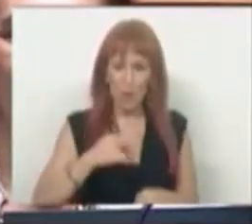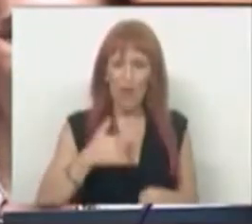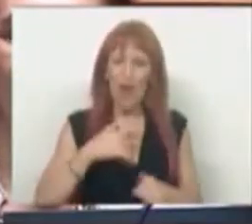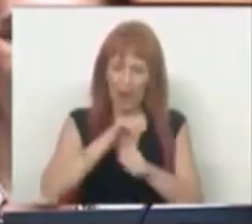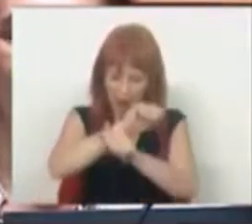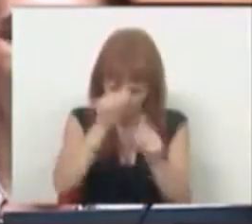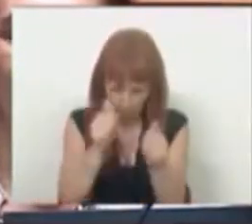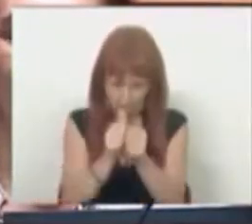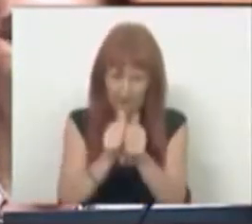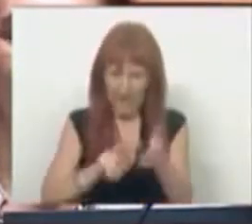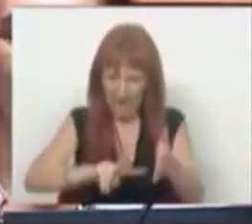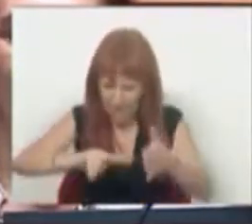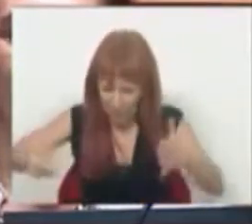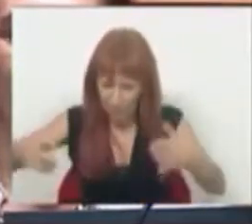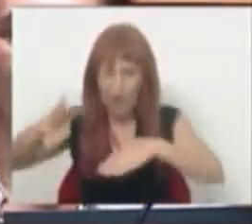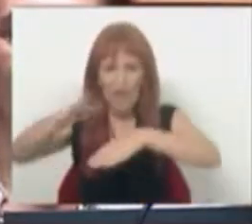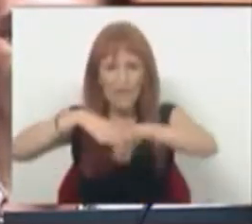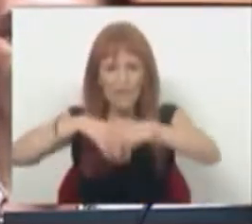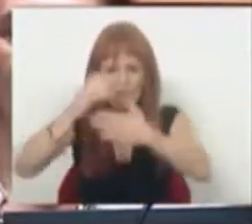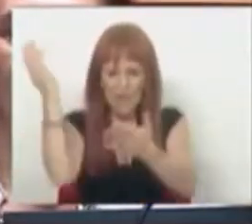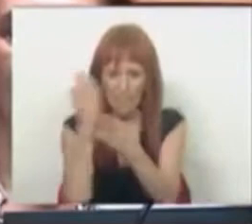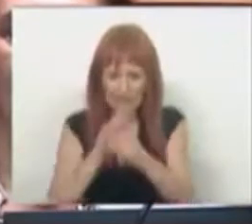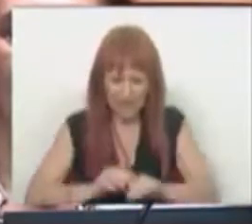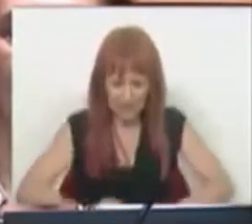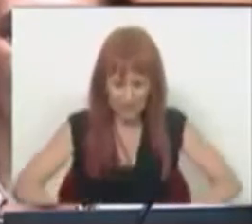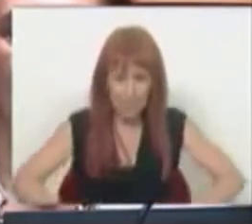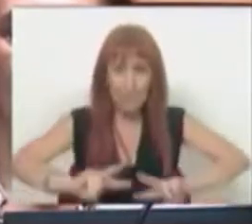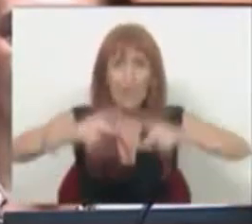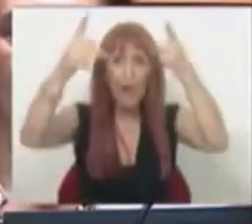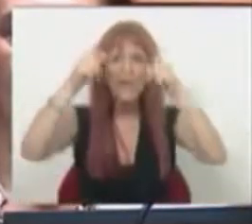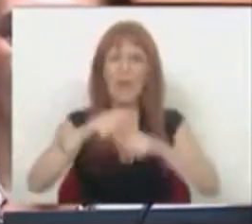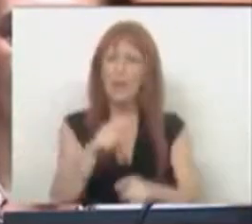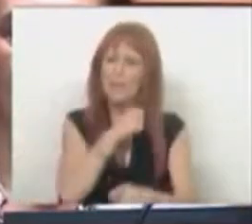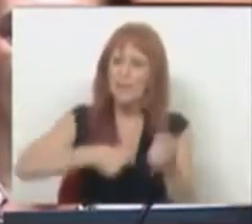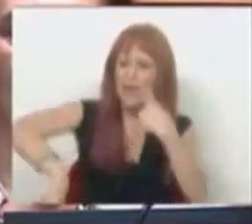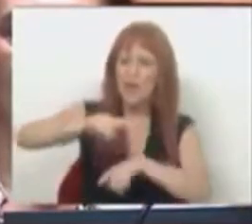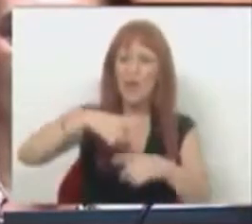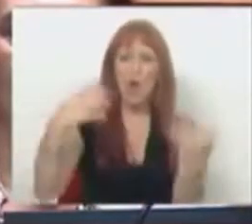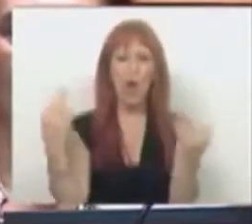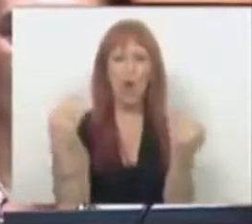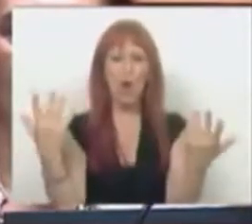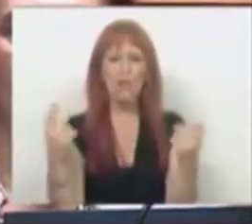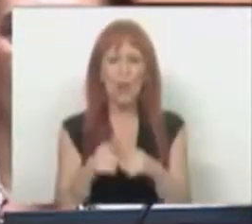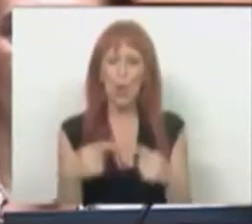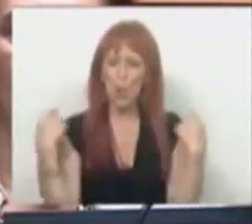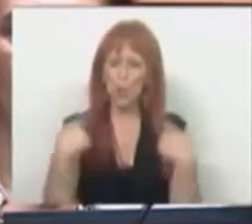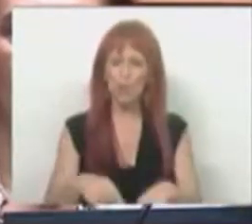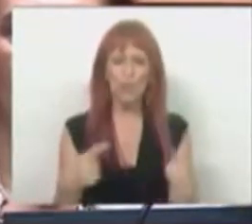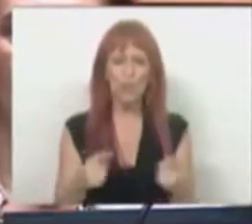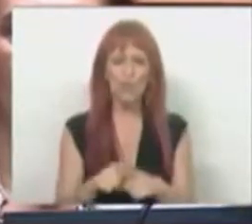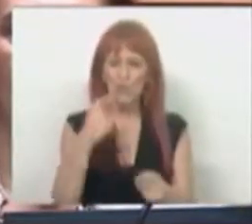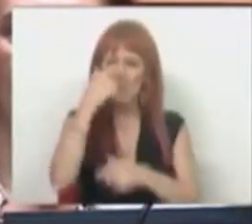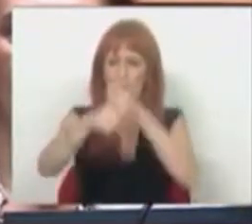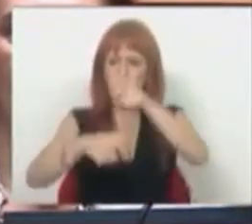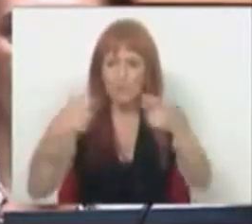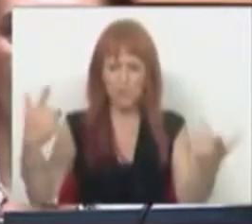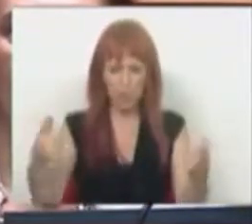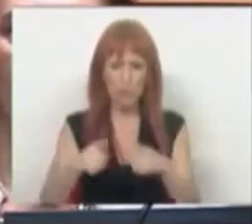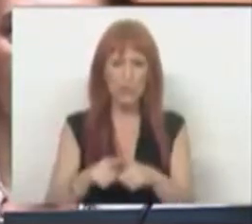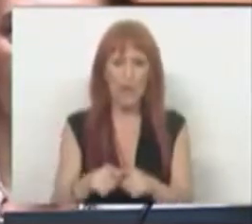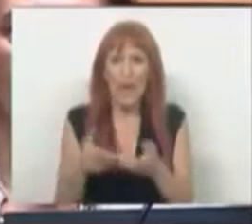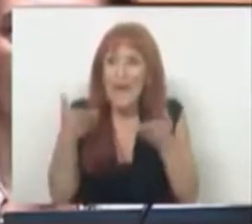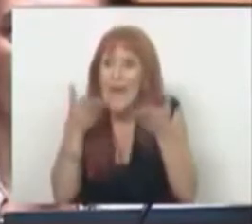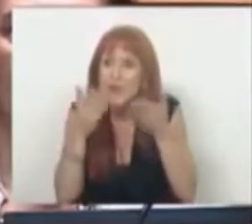acompanhar esta reforma feita a partir de baixo, que nos permitirá, de facto, contar com as populações na